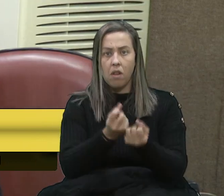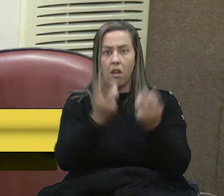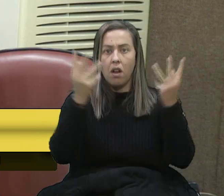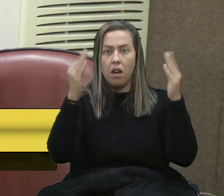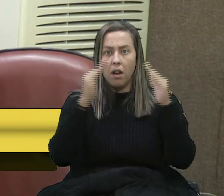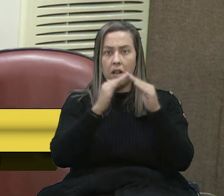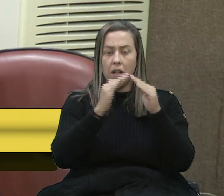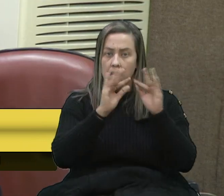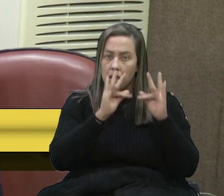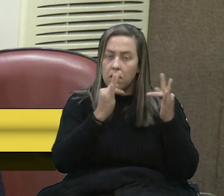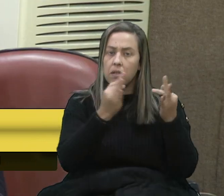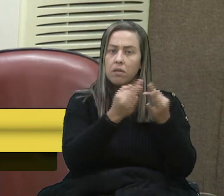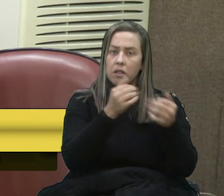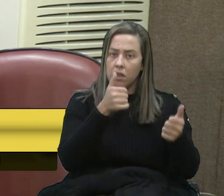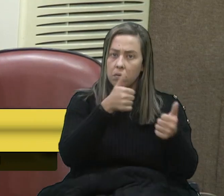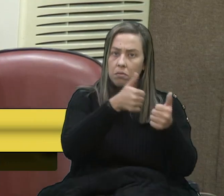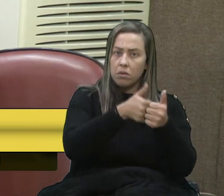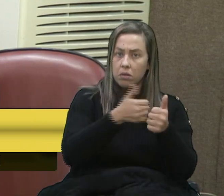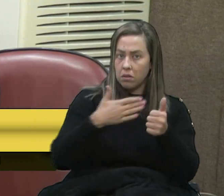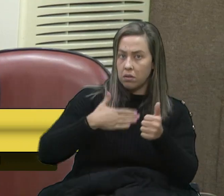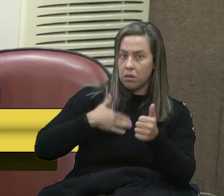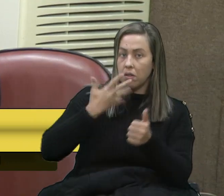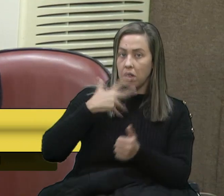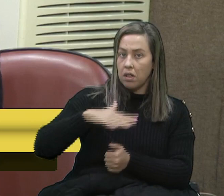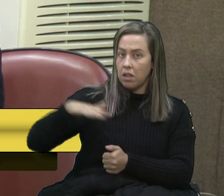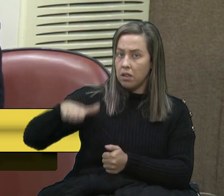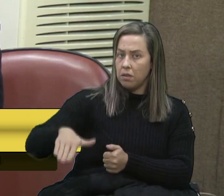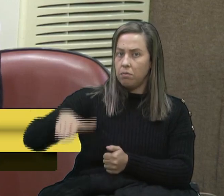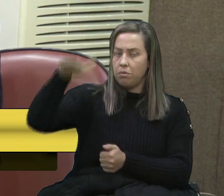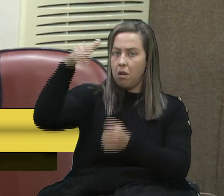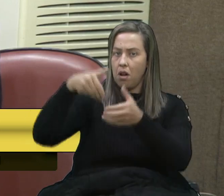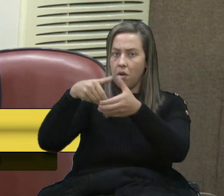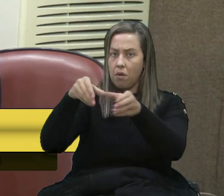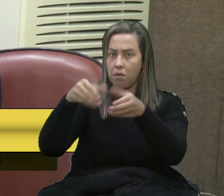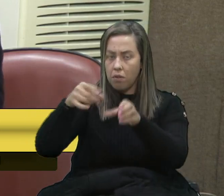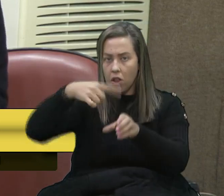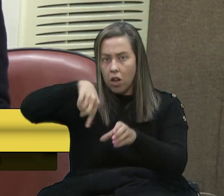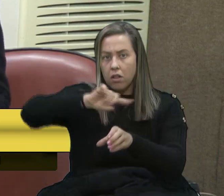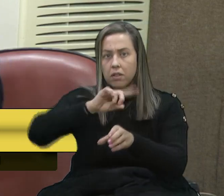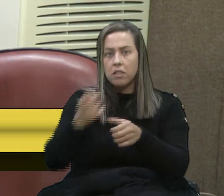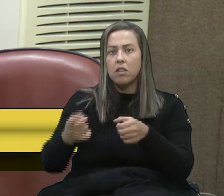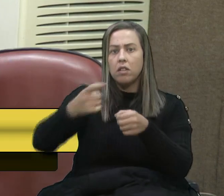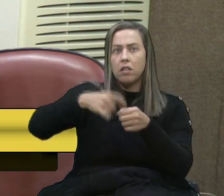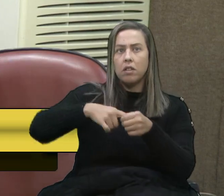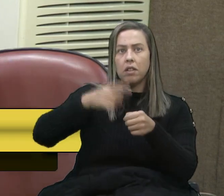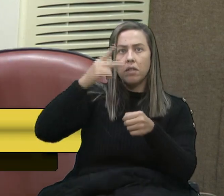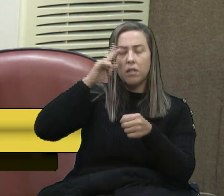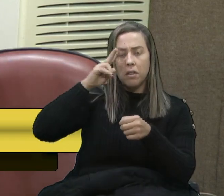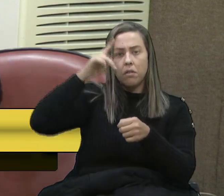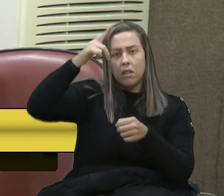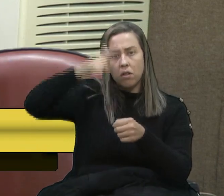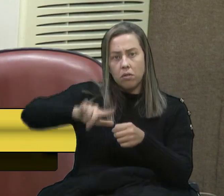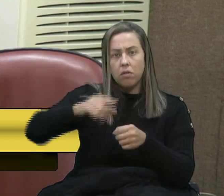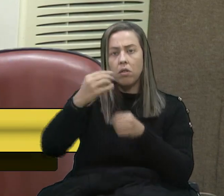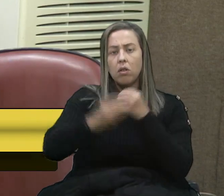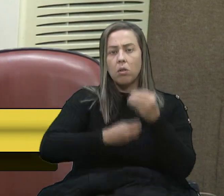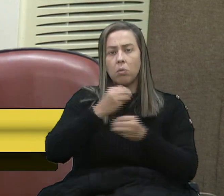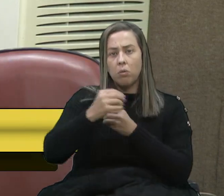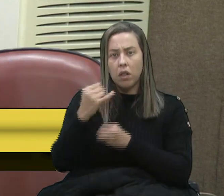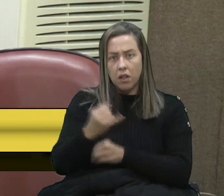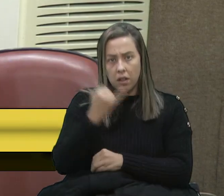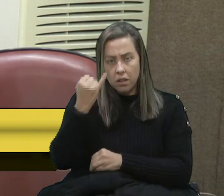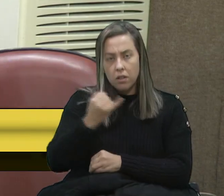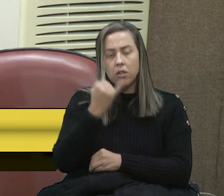famílias que eram próximas minha desde a infância, que nós voltamos a relembrar quão importante é